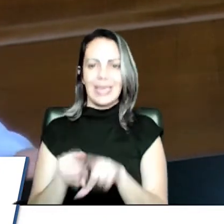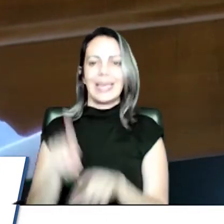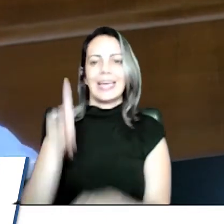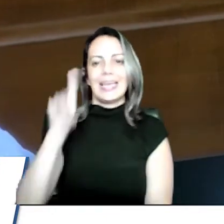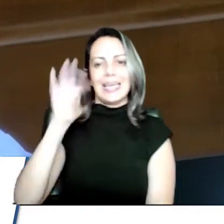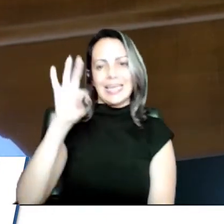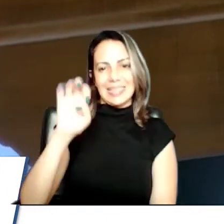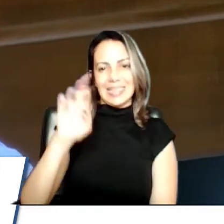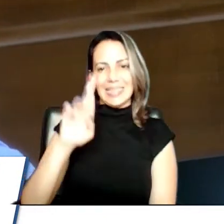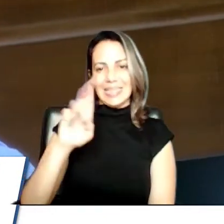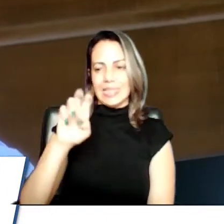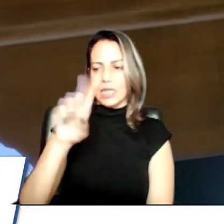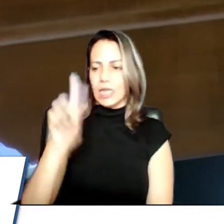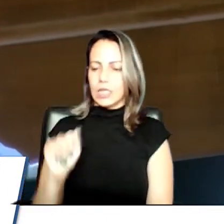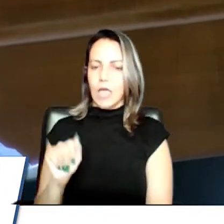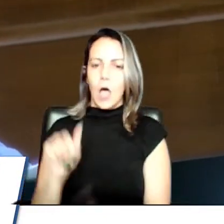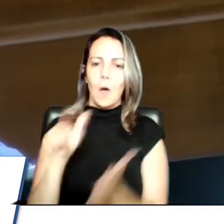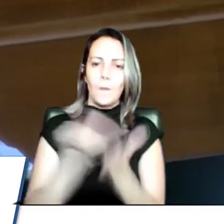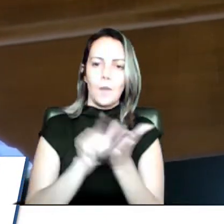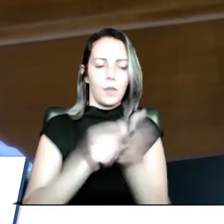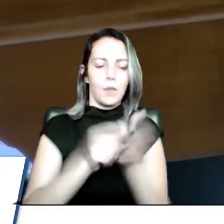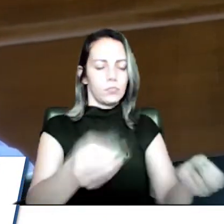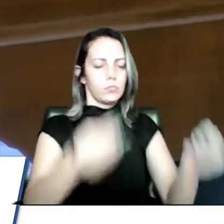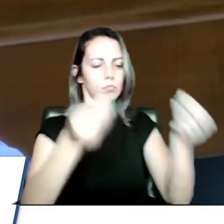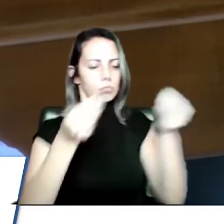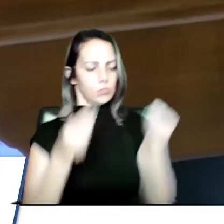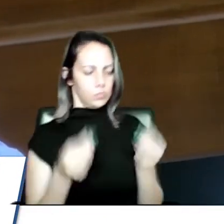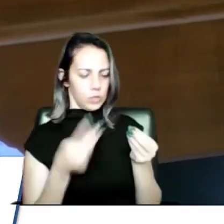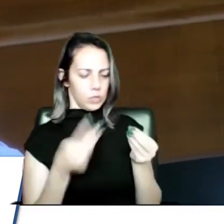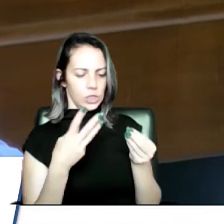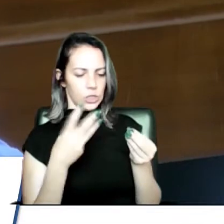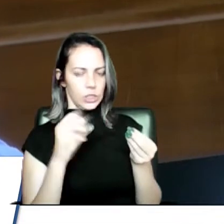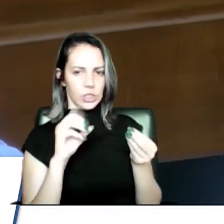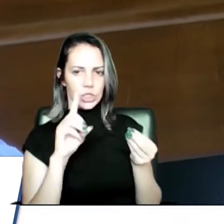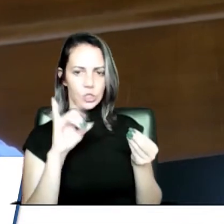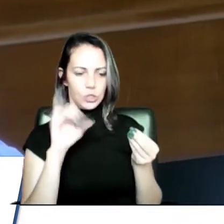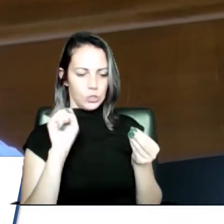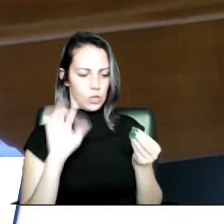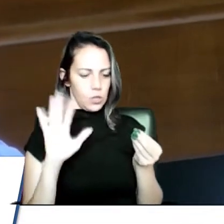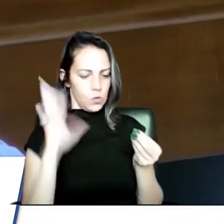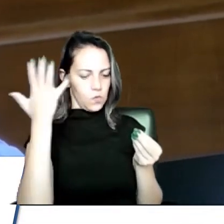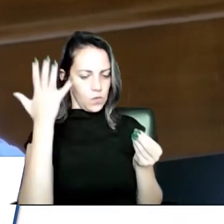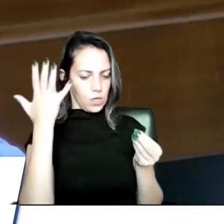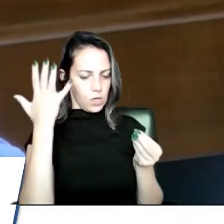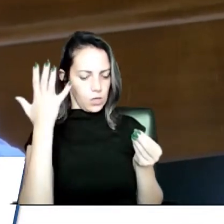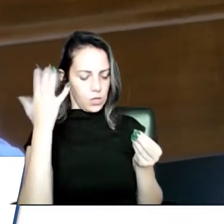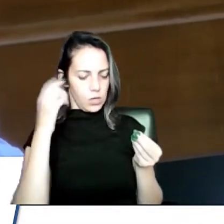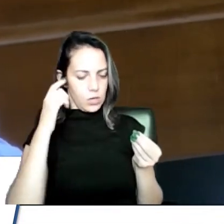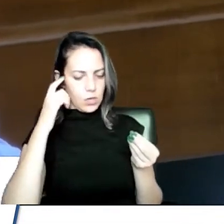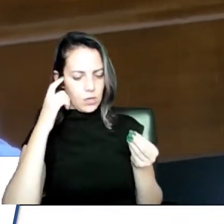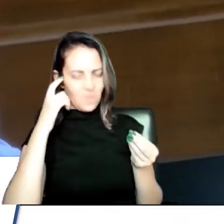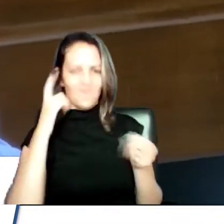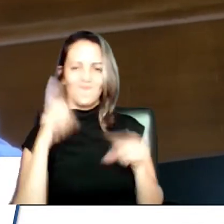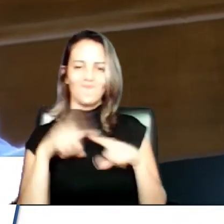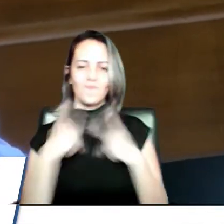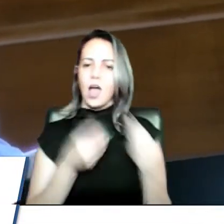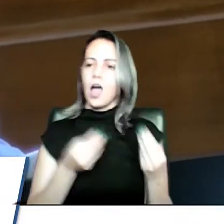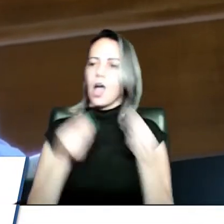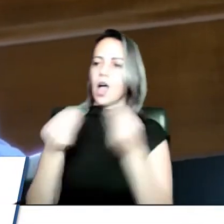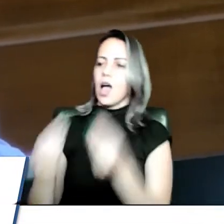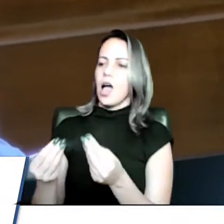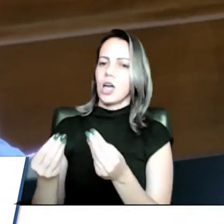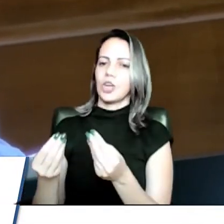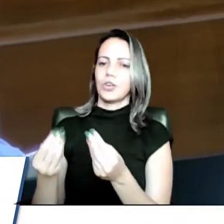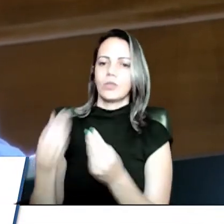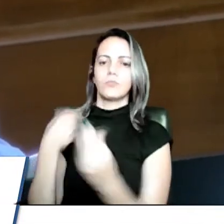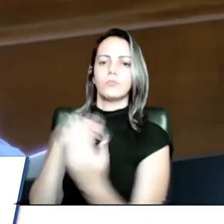um papel, um documento, e fala que ela tem 30 dias para resolver uma situação, mas quando ela chega lá no departamento, essa é